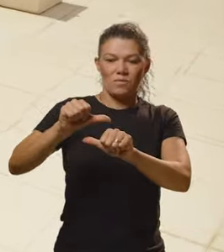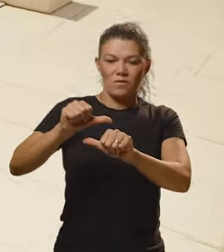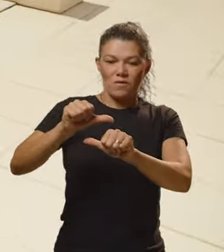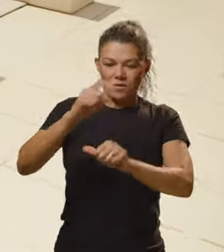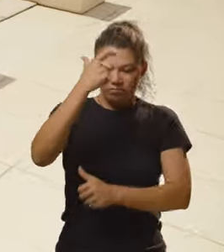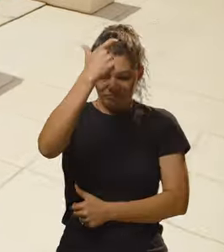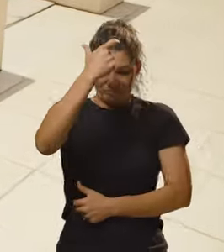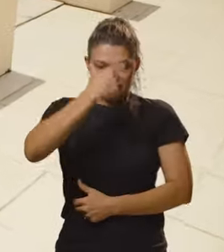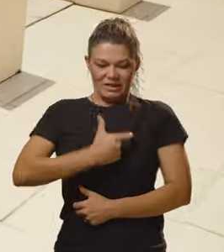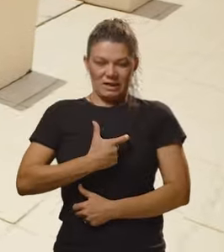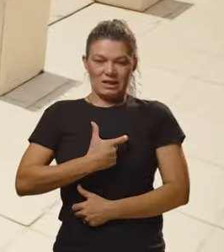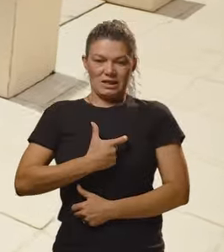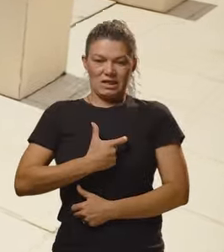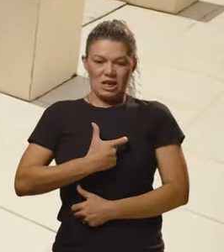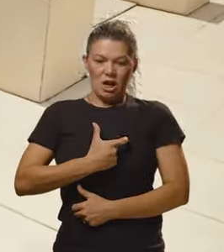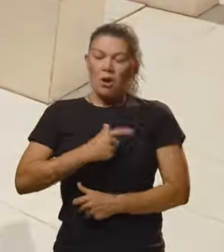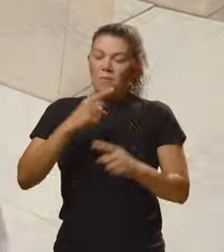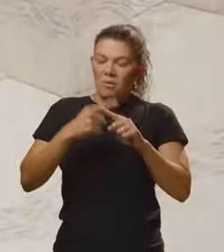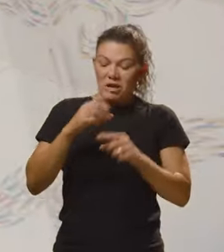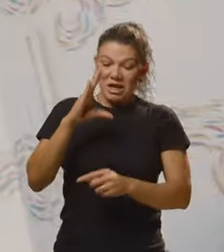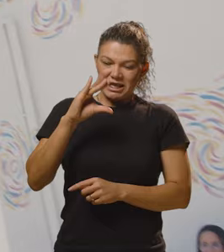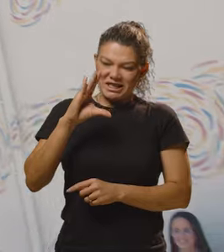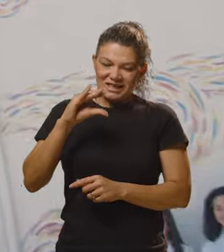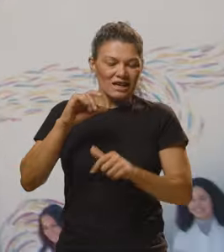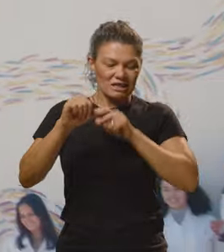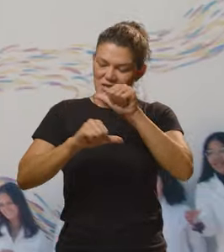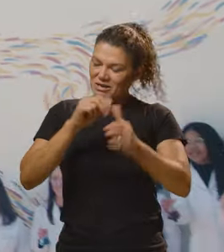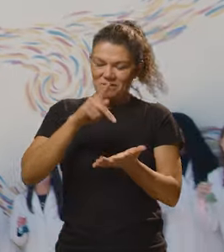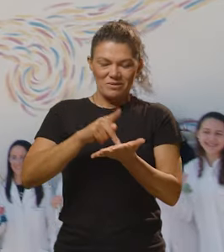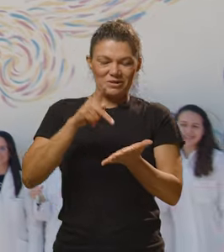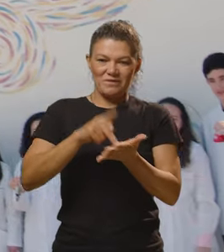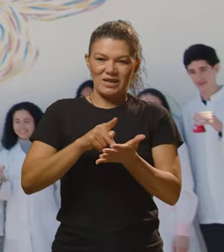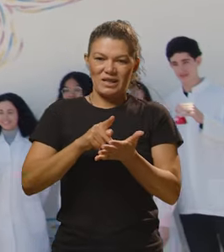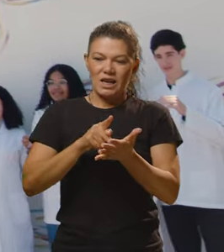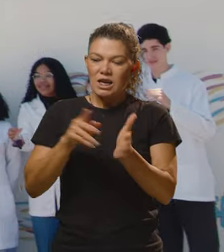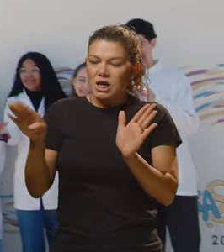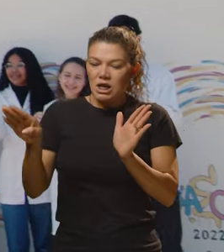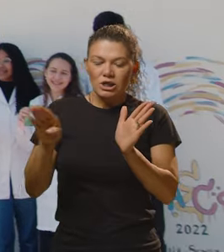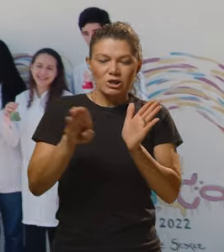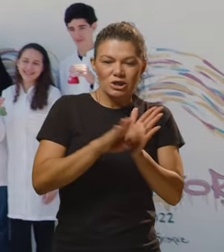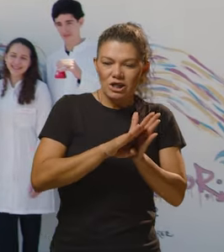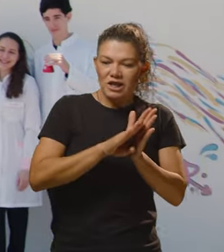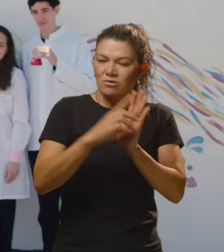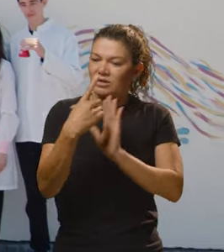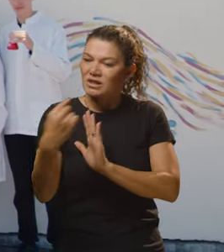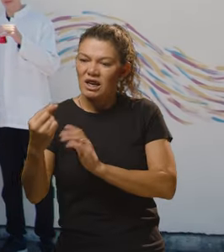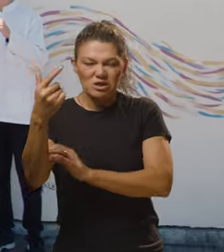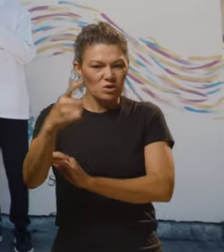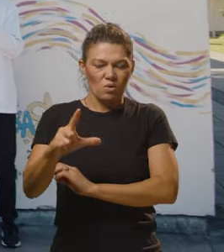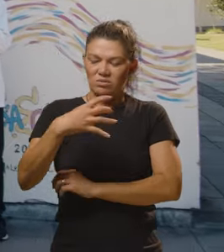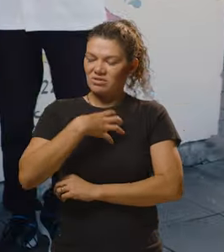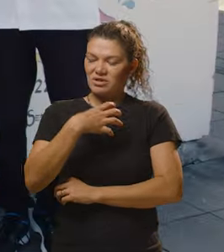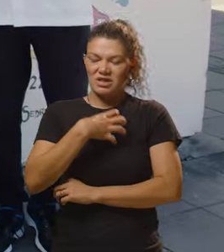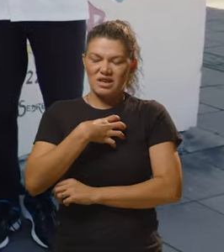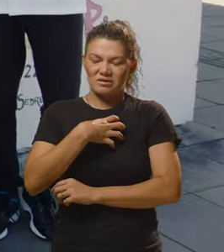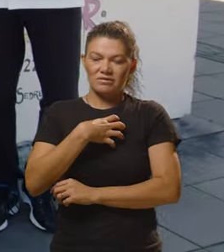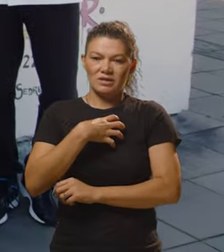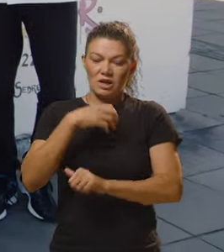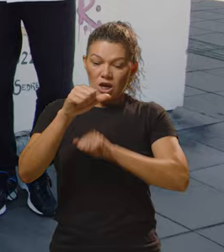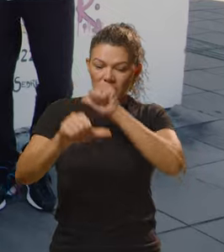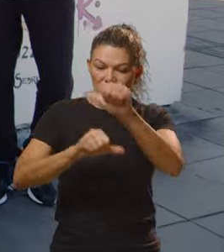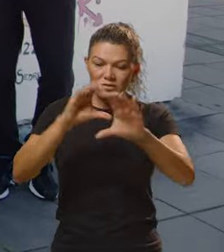a si mesmos, porque a ciência vai transformar, eles entram de uma forma, eles saem de outra,